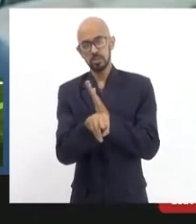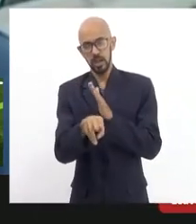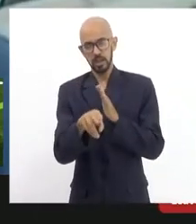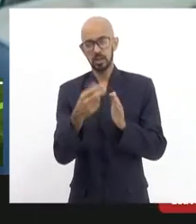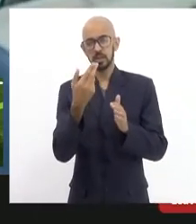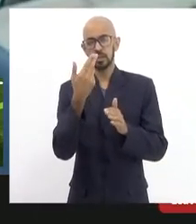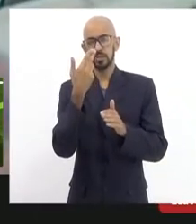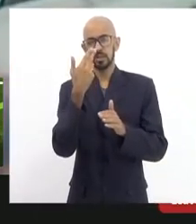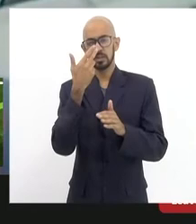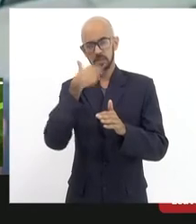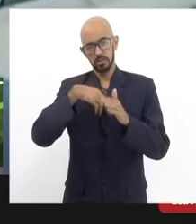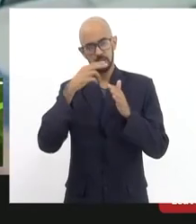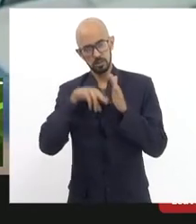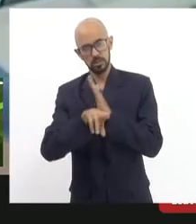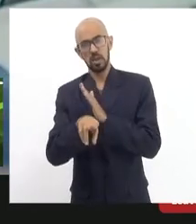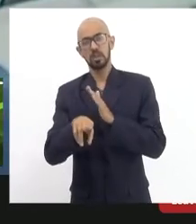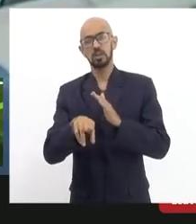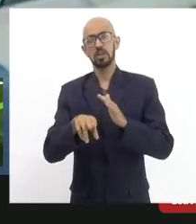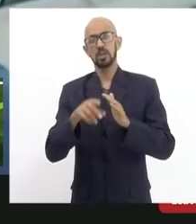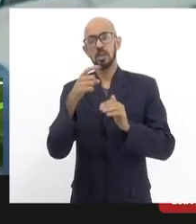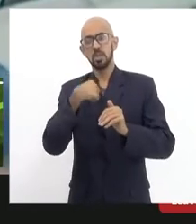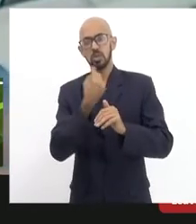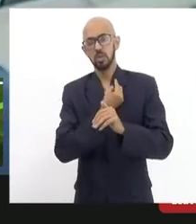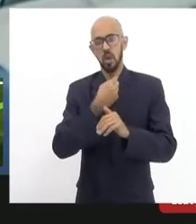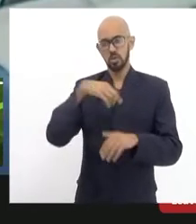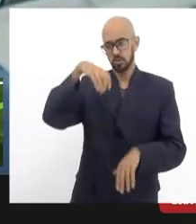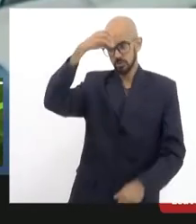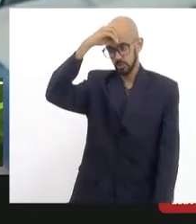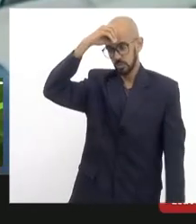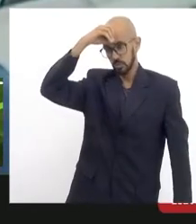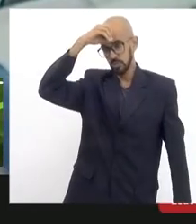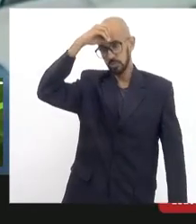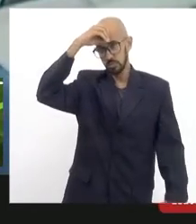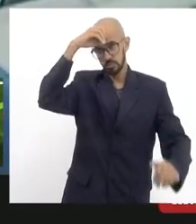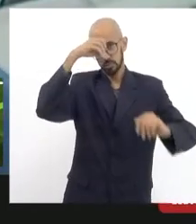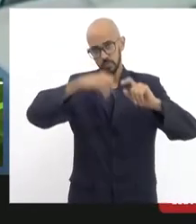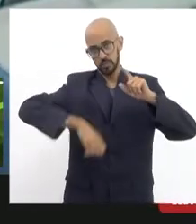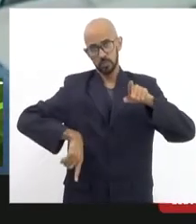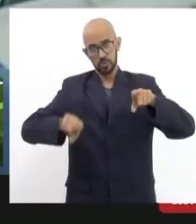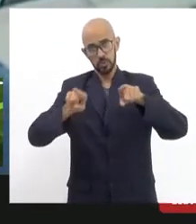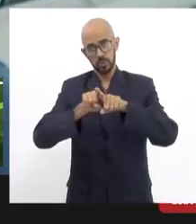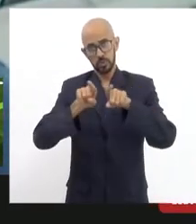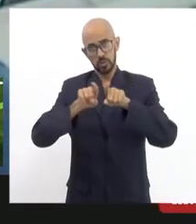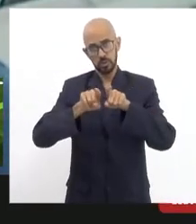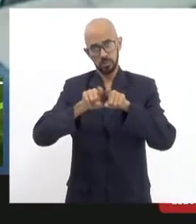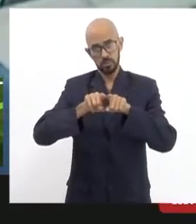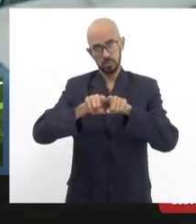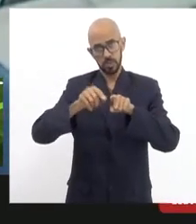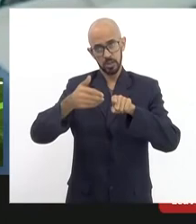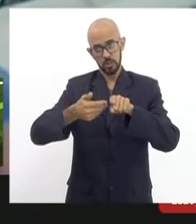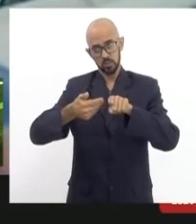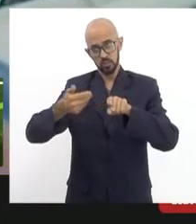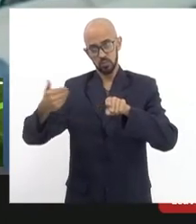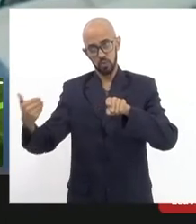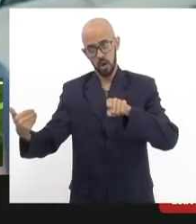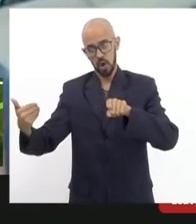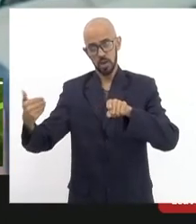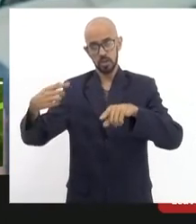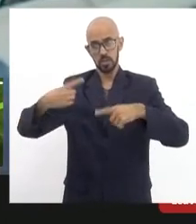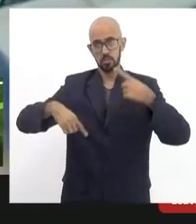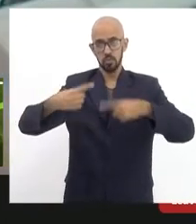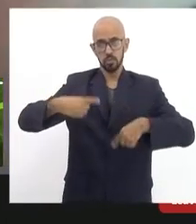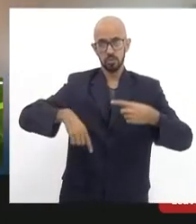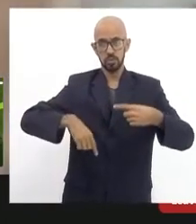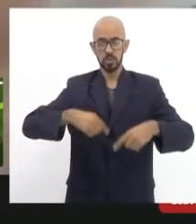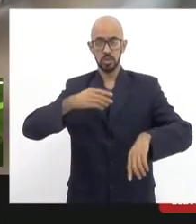a gente nós nós os leigos que estamos periféricos das atividades políticas nós temos mania de